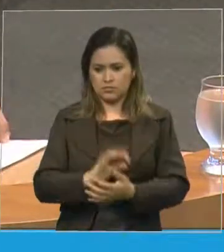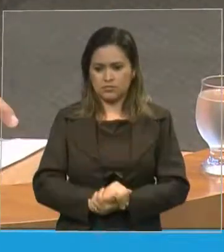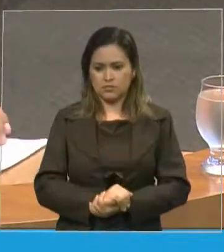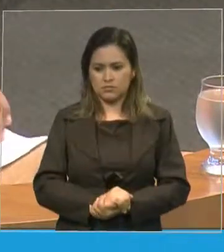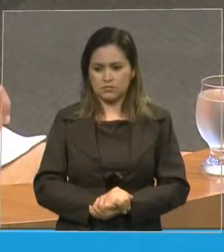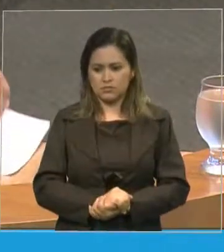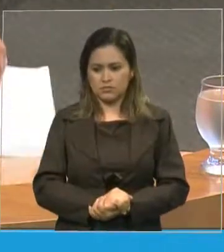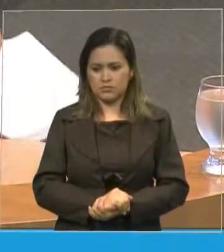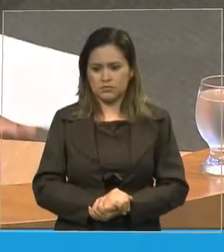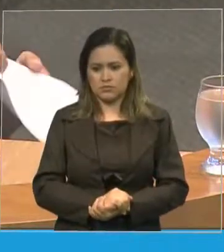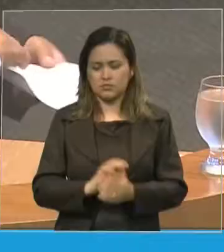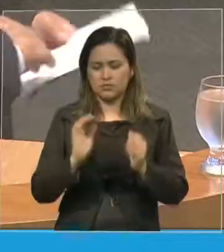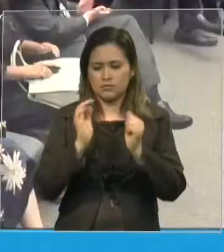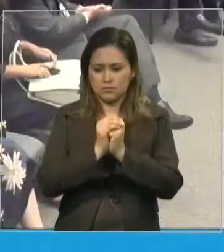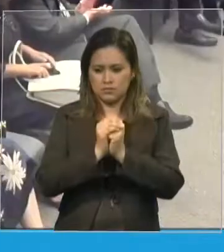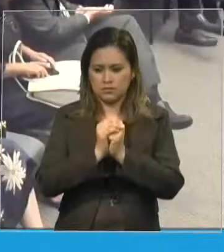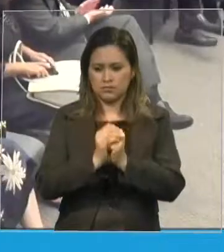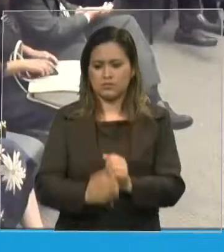amém